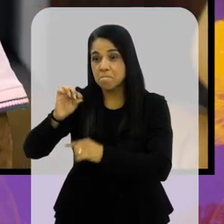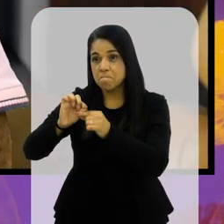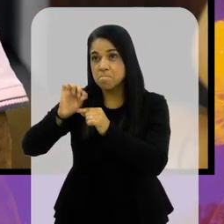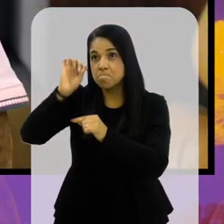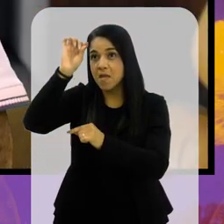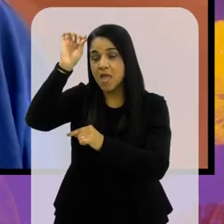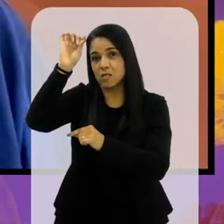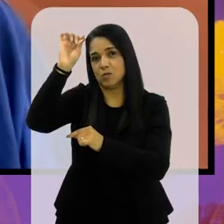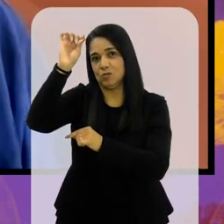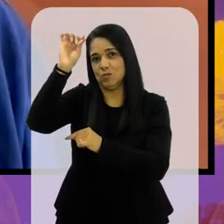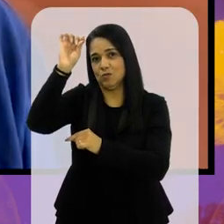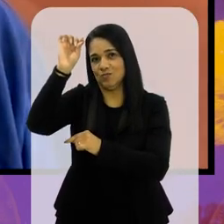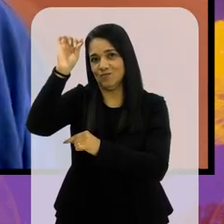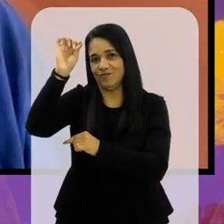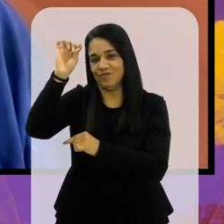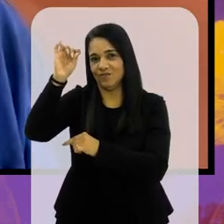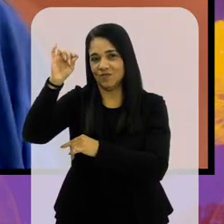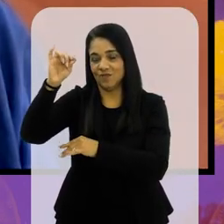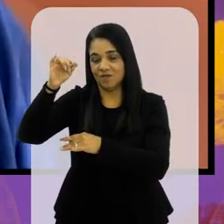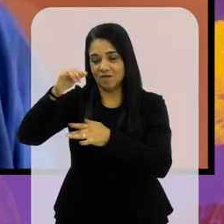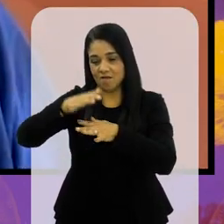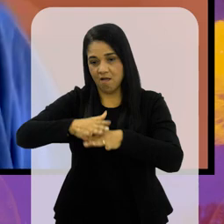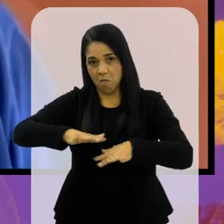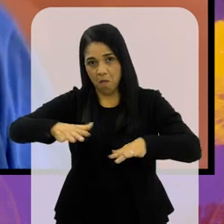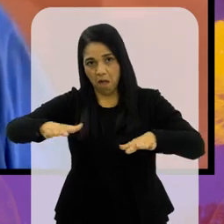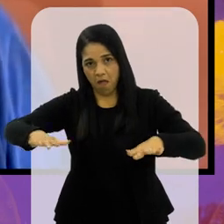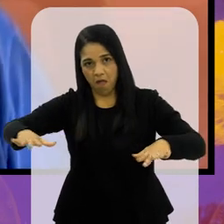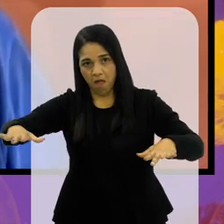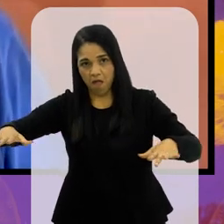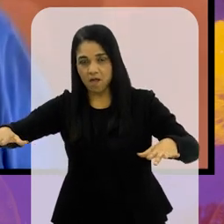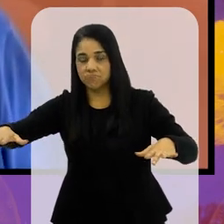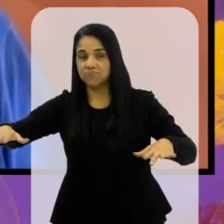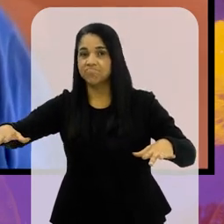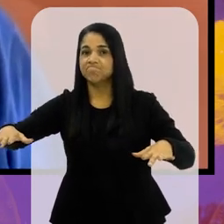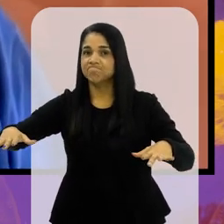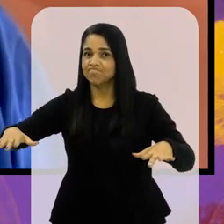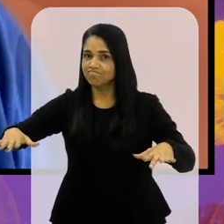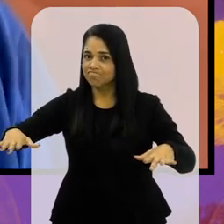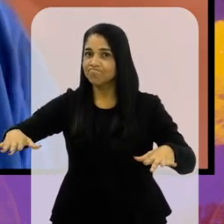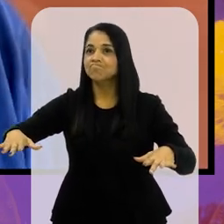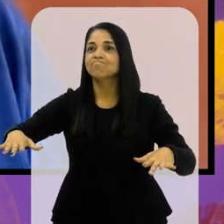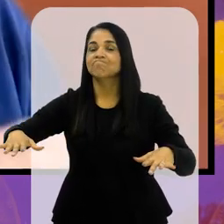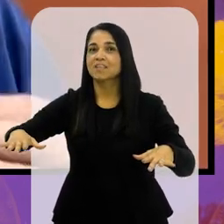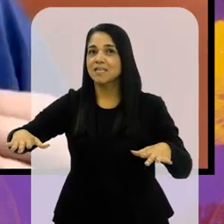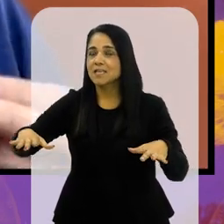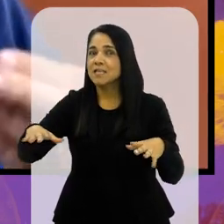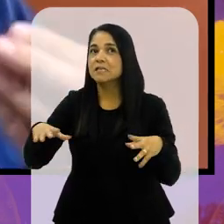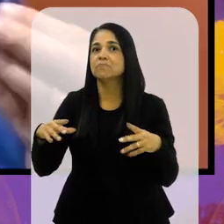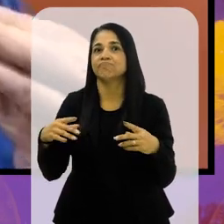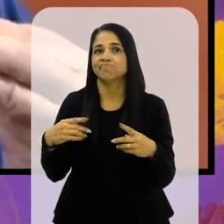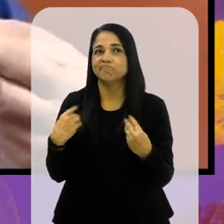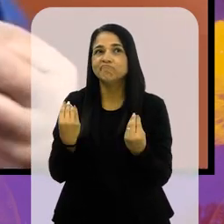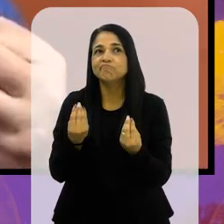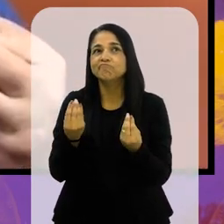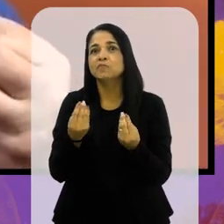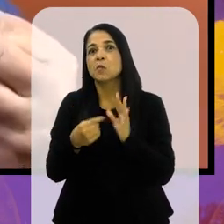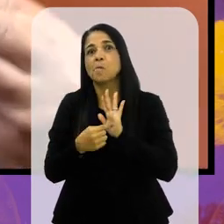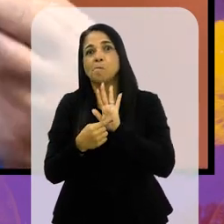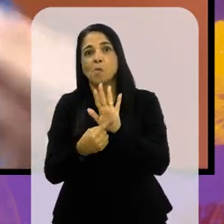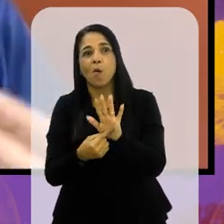metros de altitude a nível do mar. Então, é um negócio que, assim,